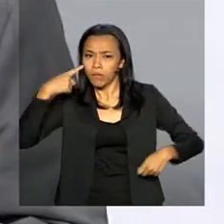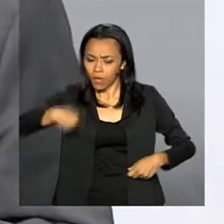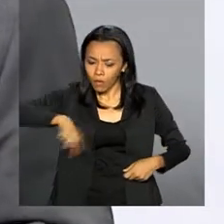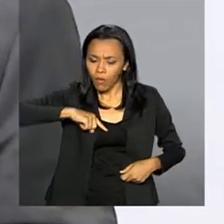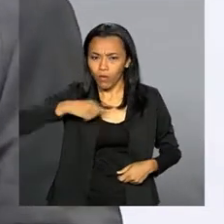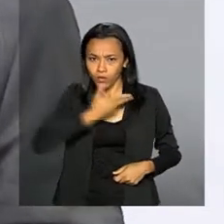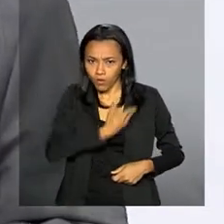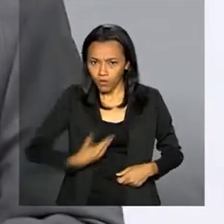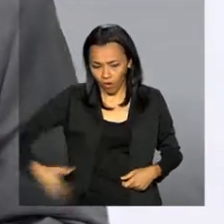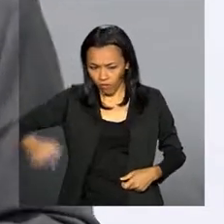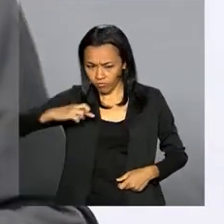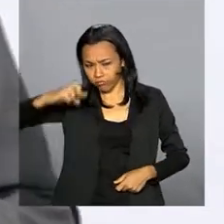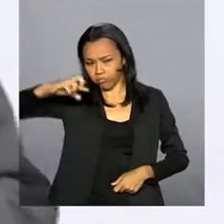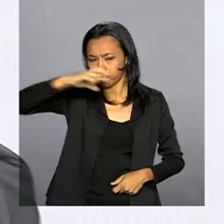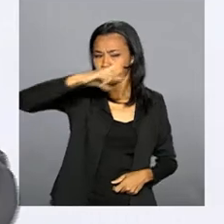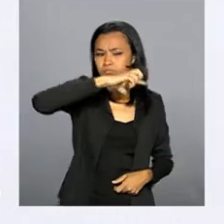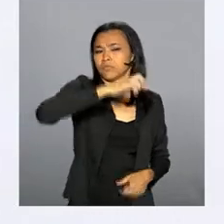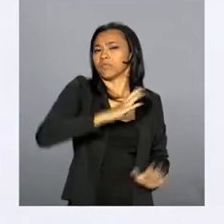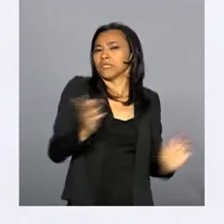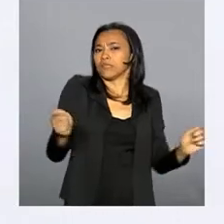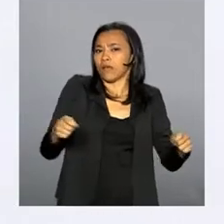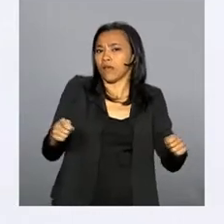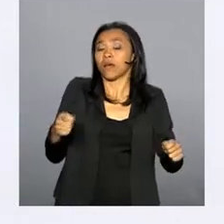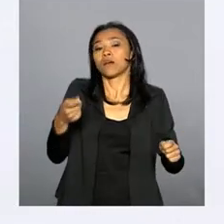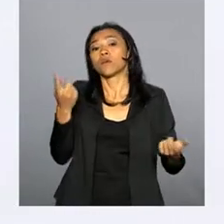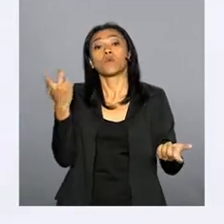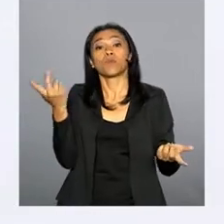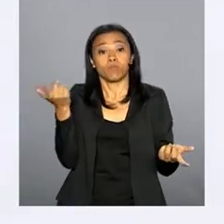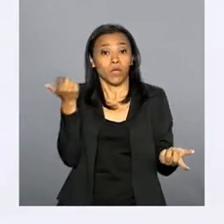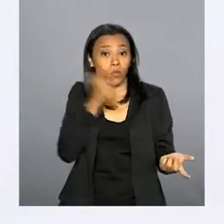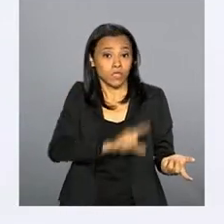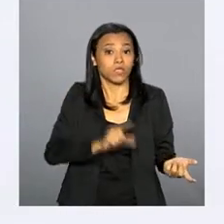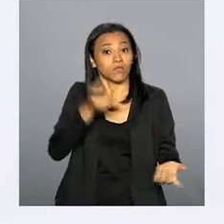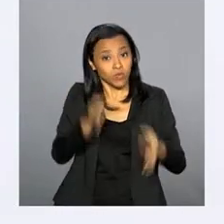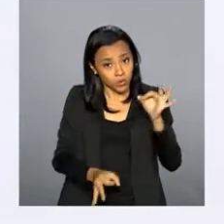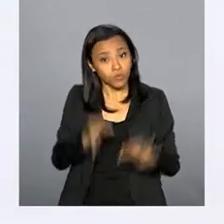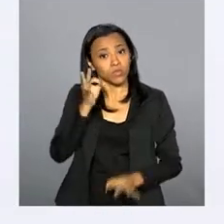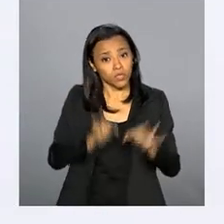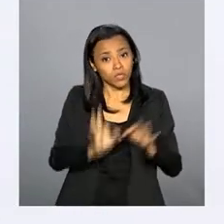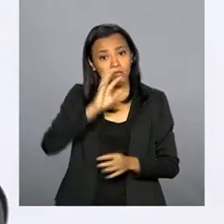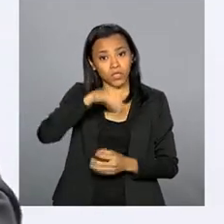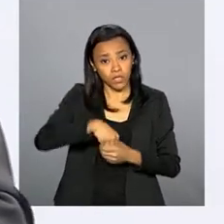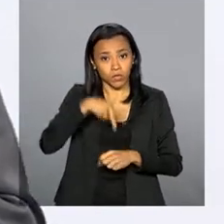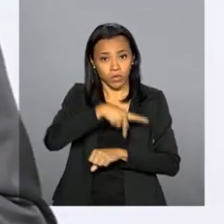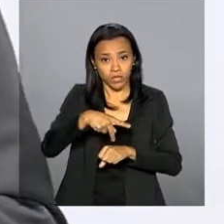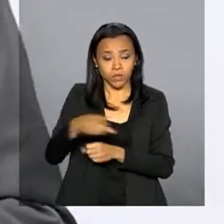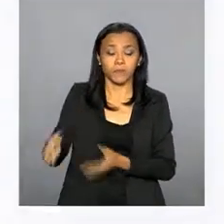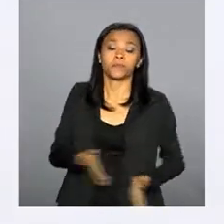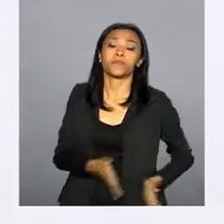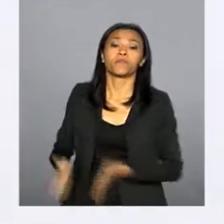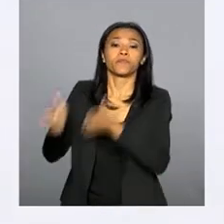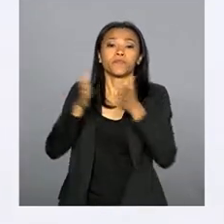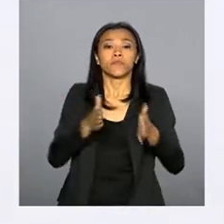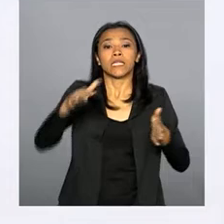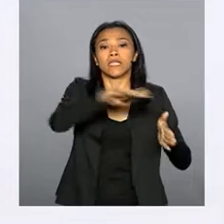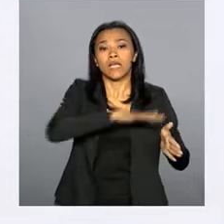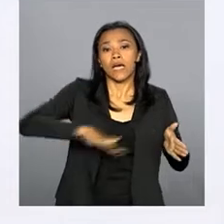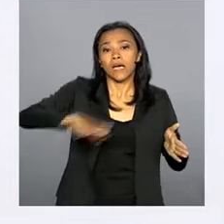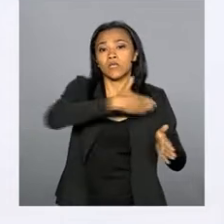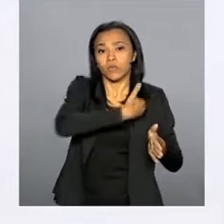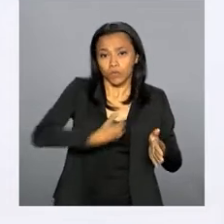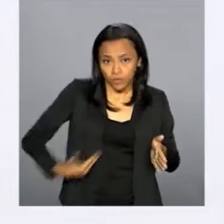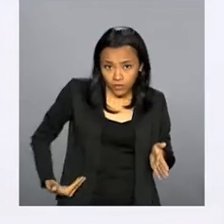fazendo com que haja mais justiça no nosso país. No campo dos serviços públicos, não há